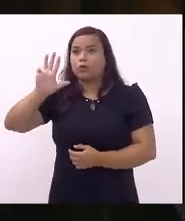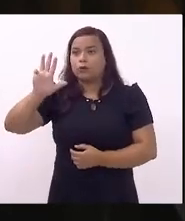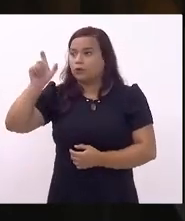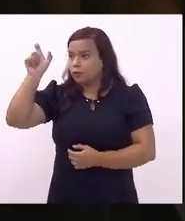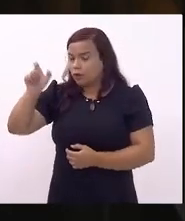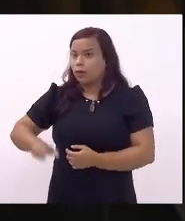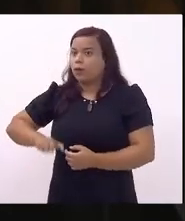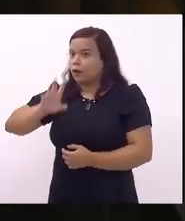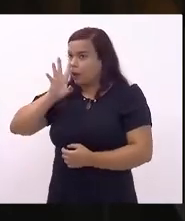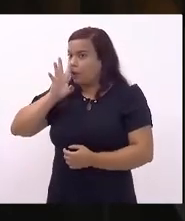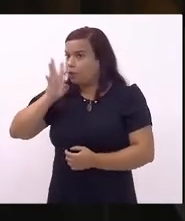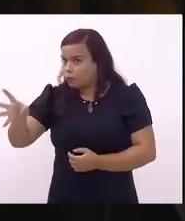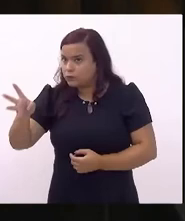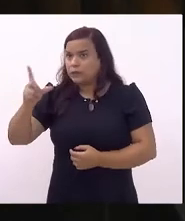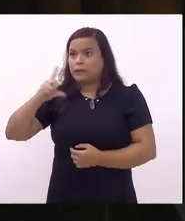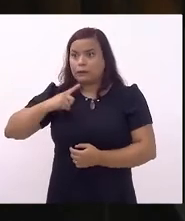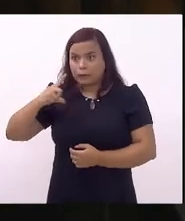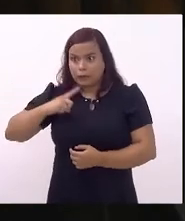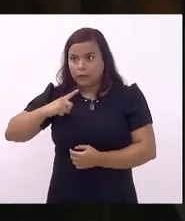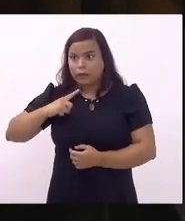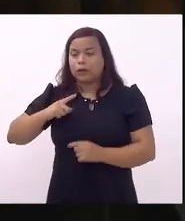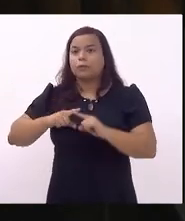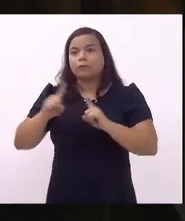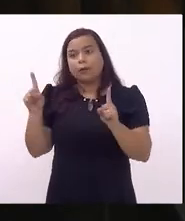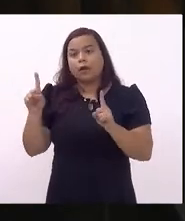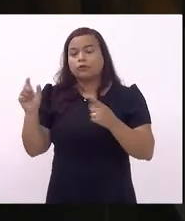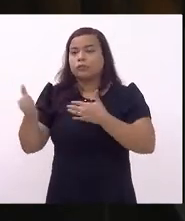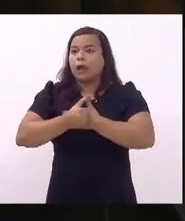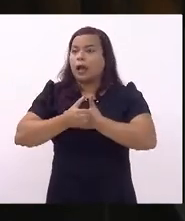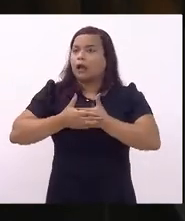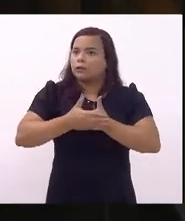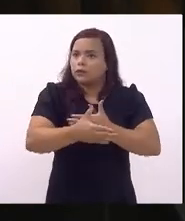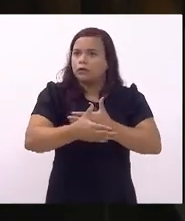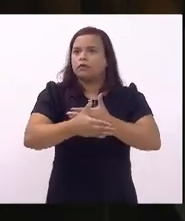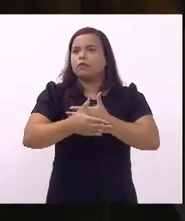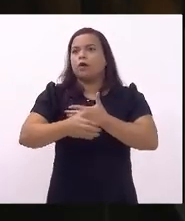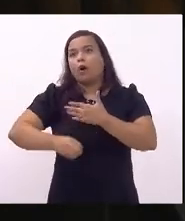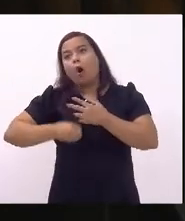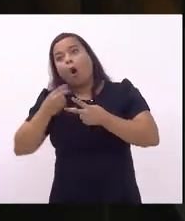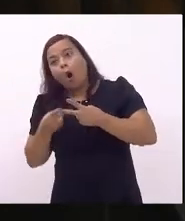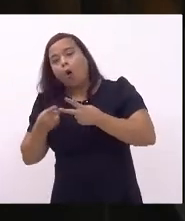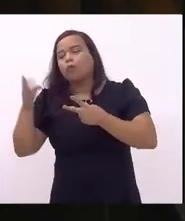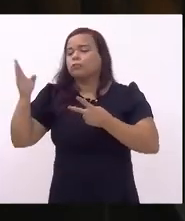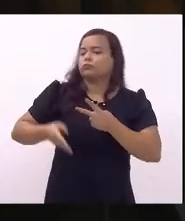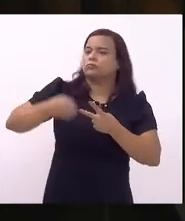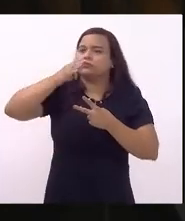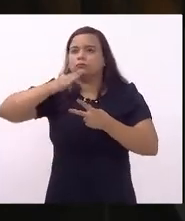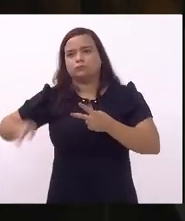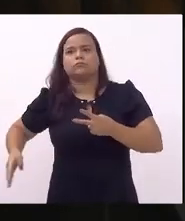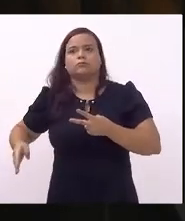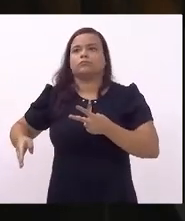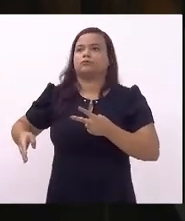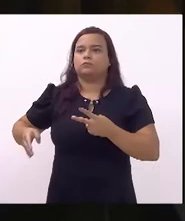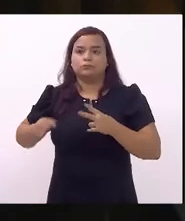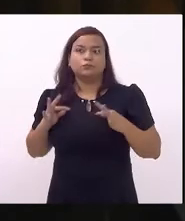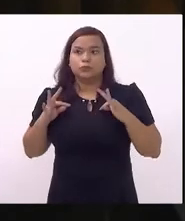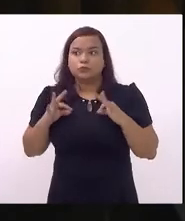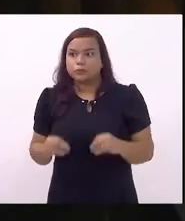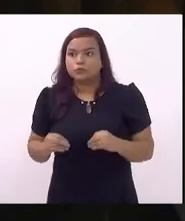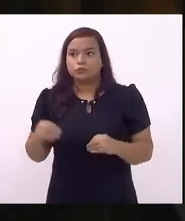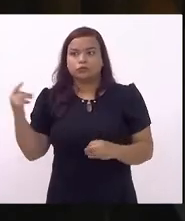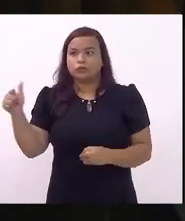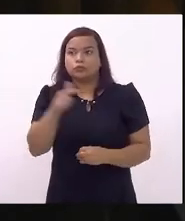foram ou arquivados ou foram anulados suas sentenças foram tornadas sem